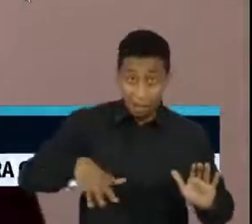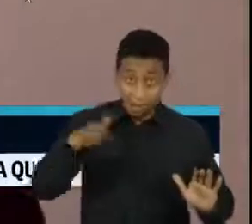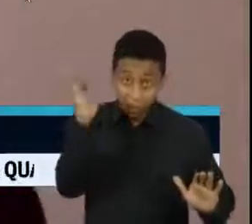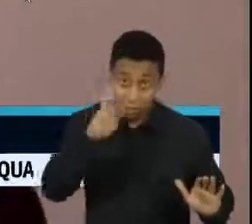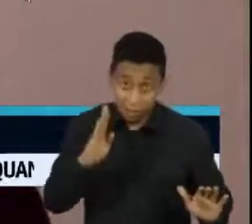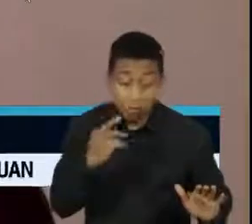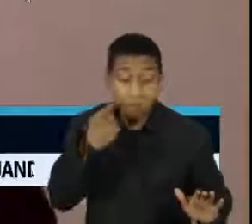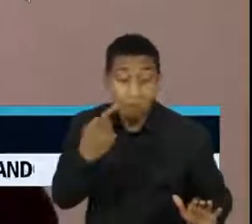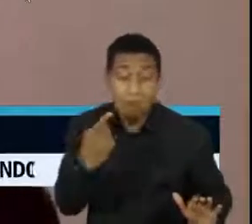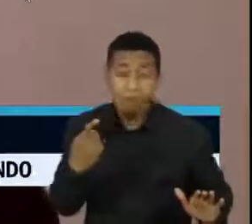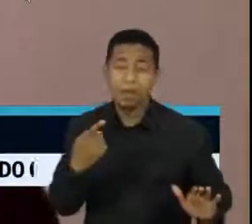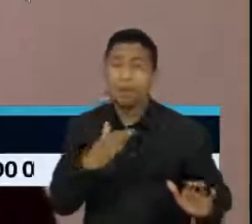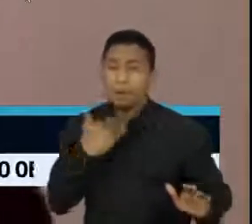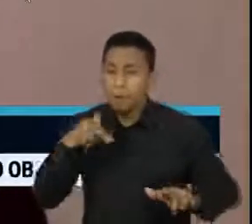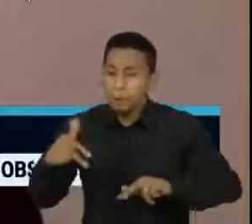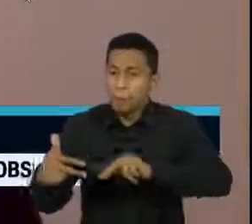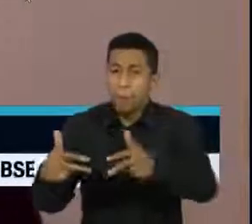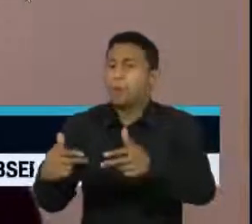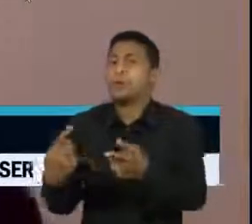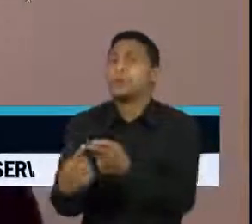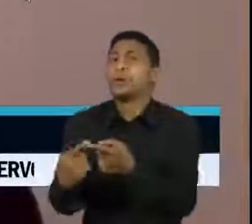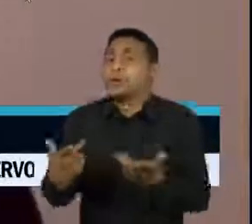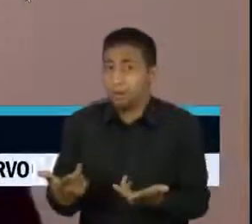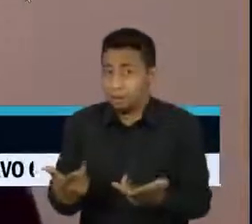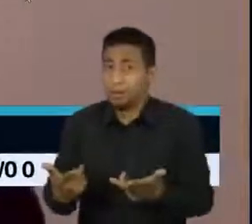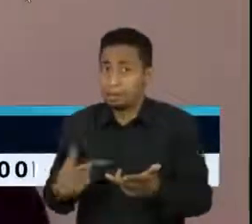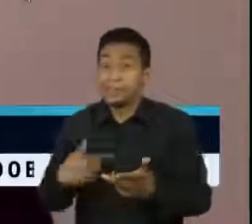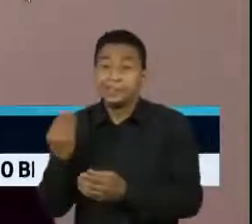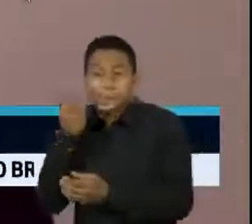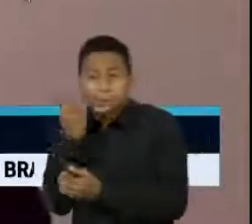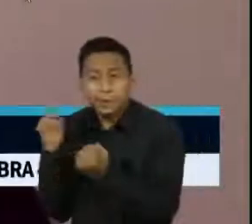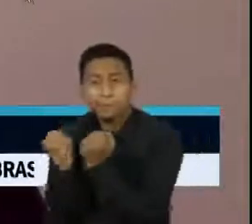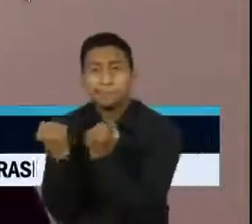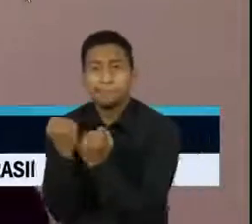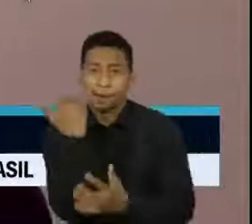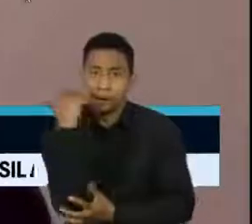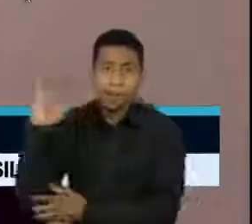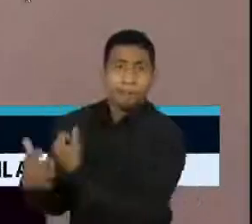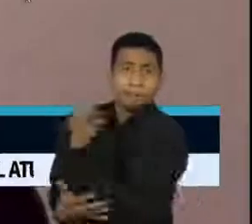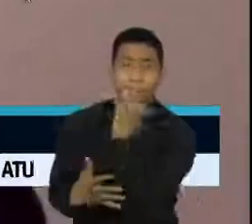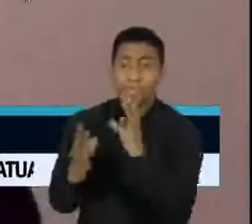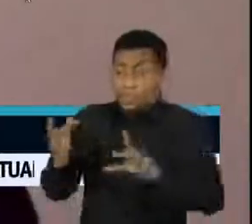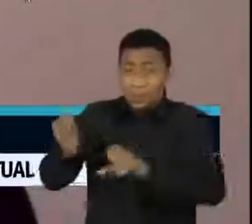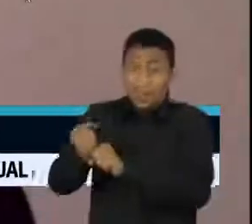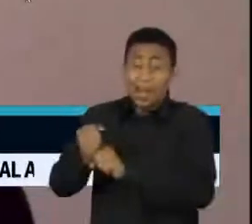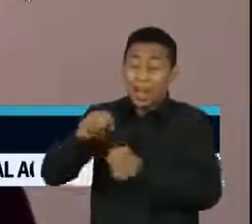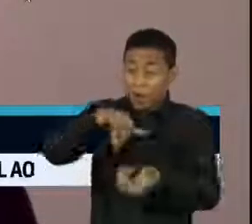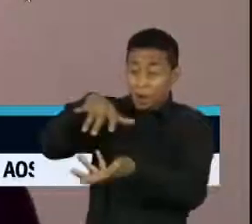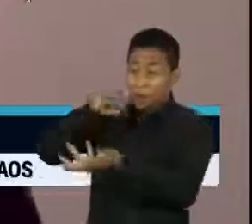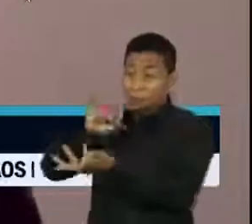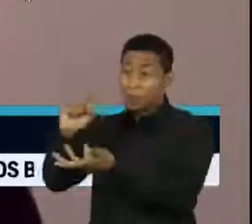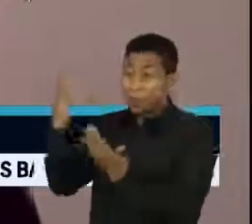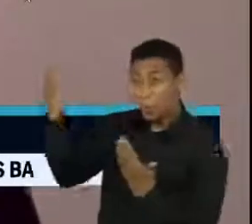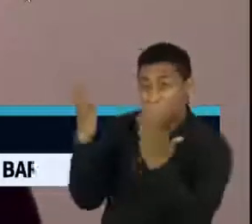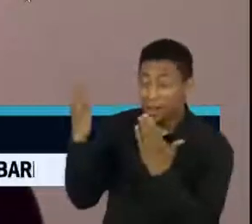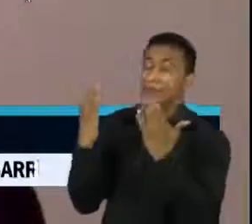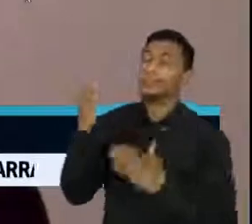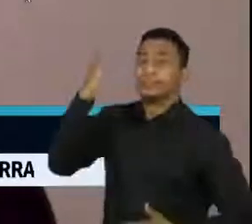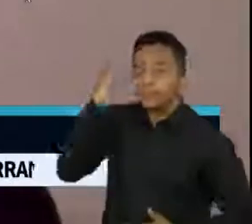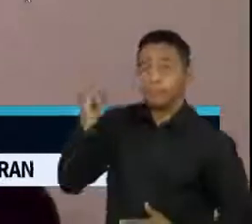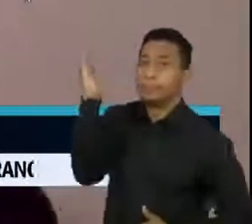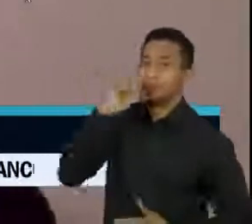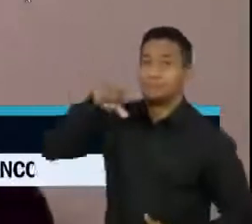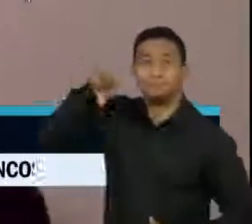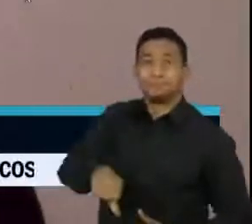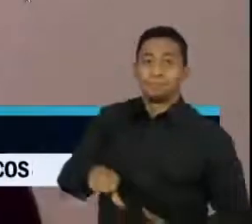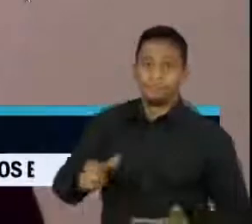nos nossos números no Brasil, nem nos nossos números globais. A gente tem absoluta consciência de que o que